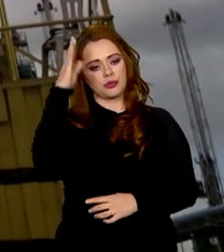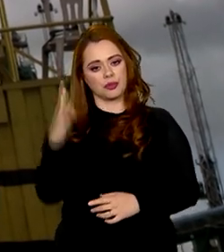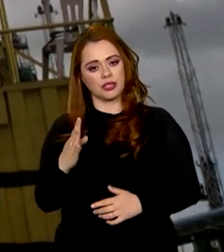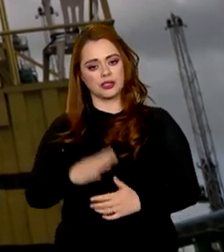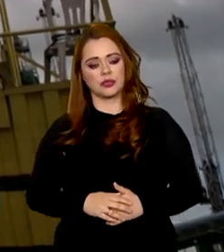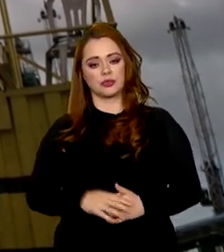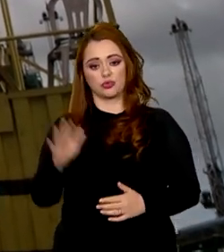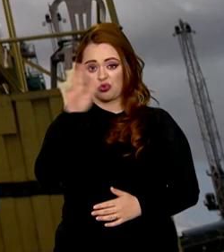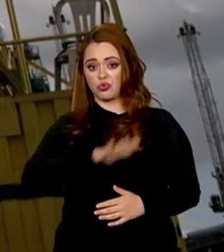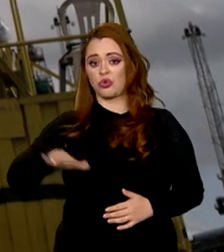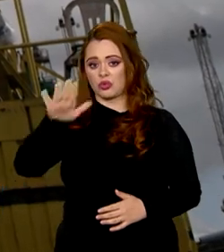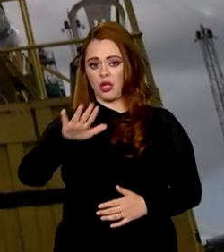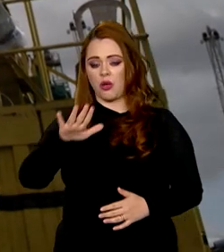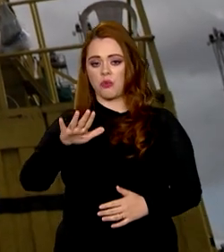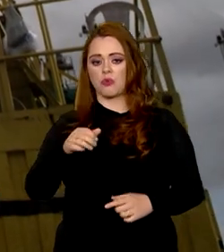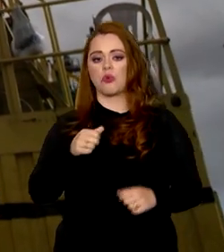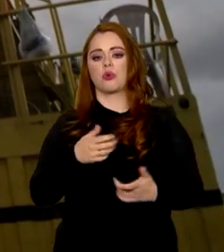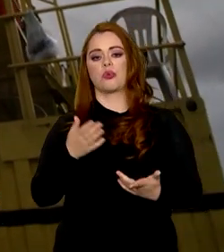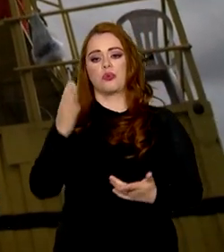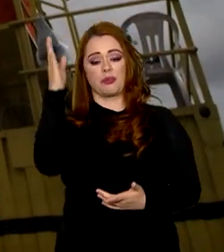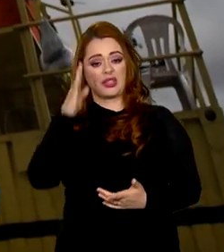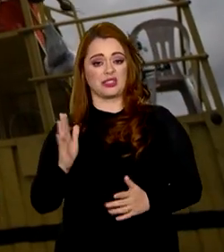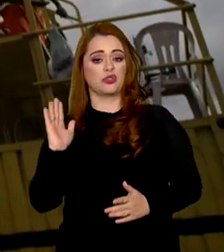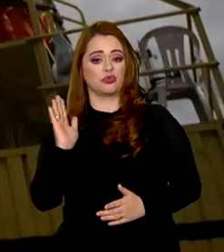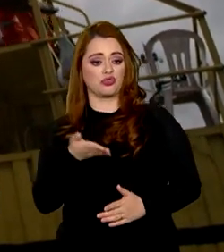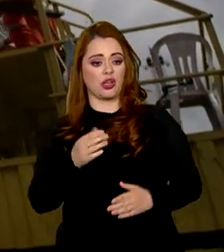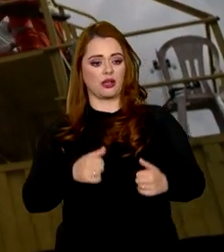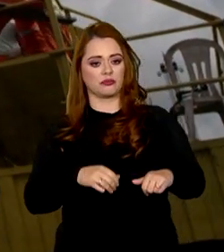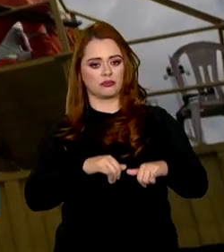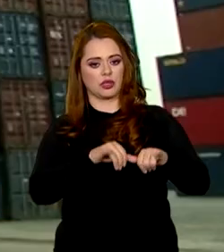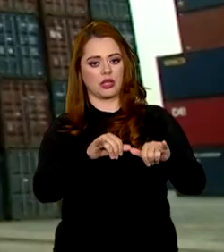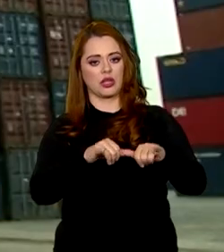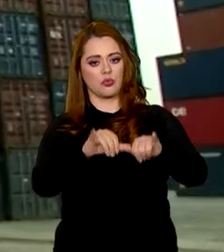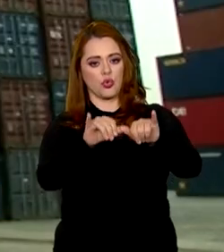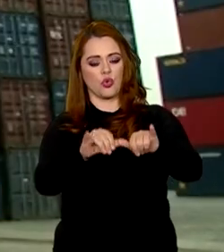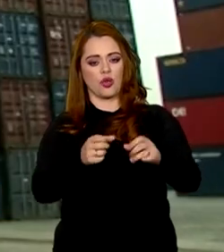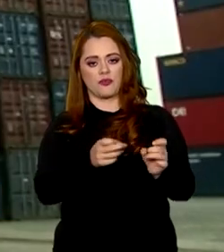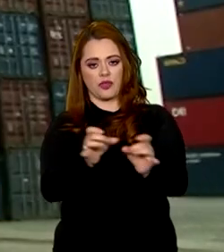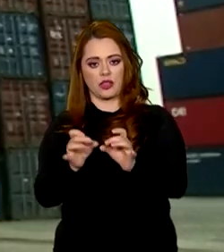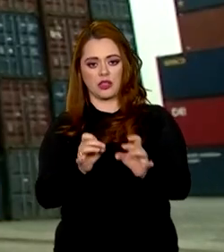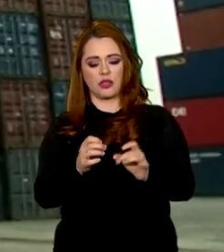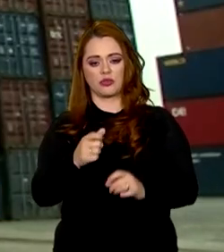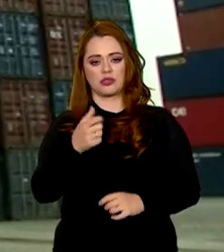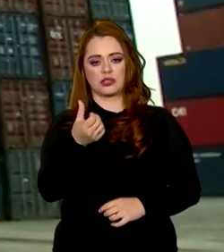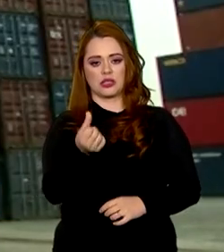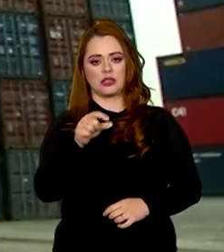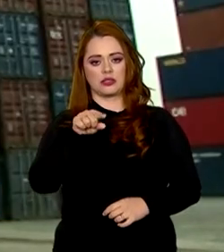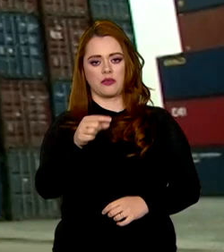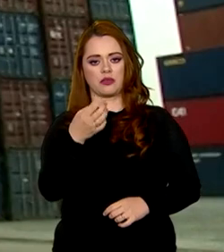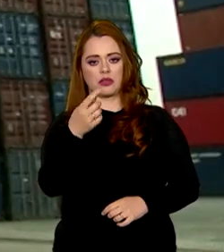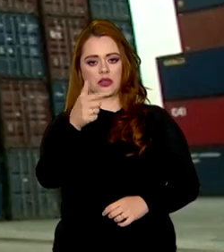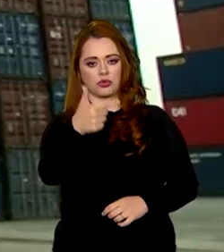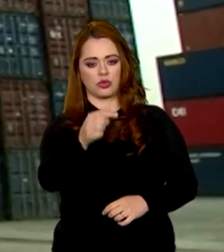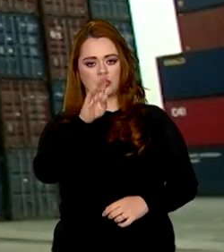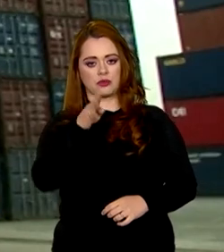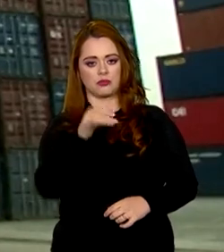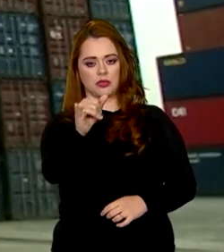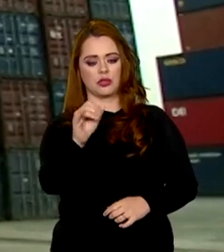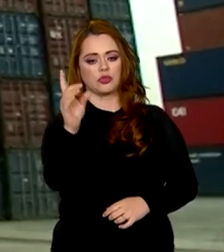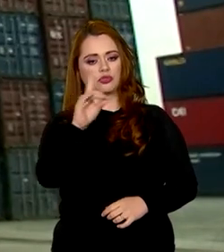total parcial do ano, Brasil já exportou mais de 112 bilhões de dólares, uma alta de 4,2% em relação ao período